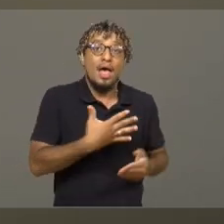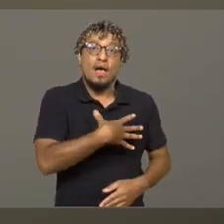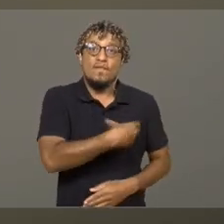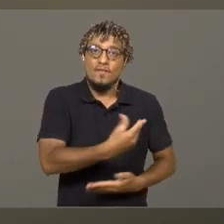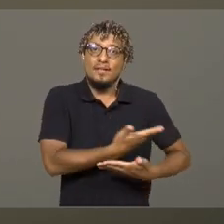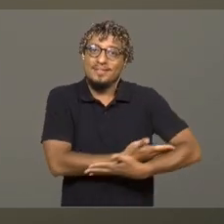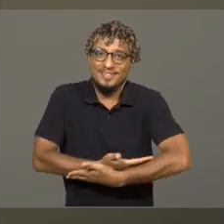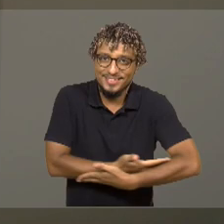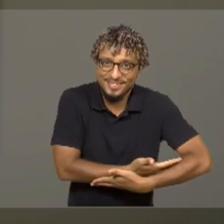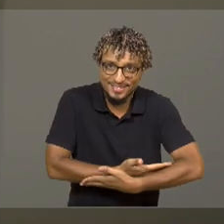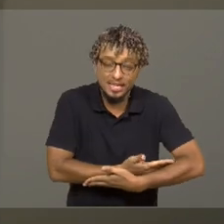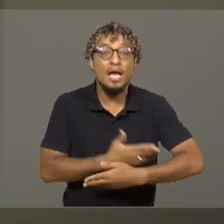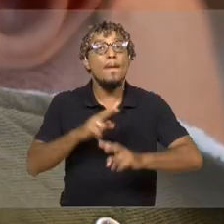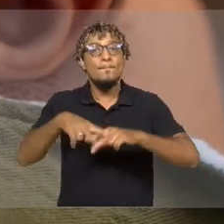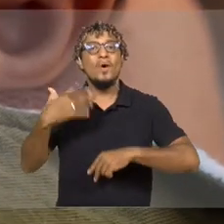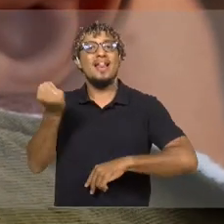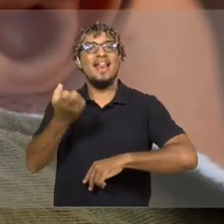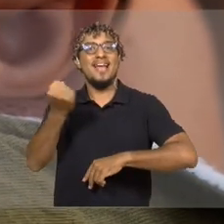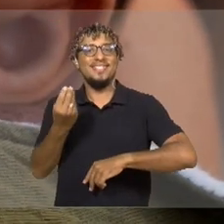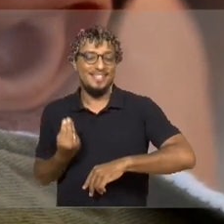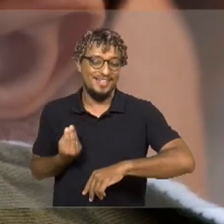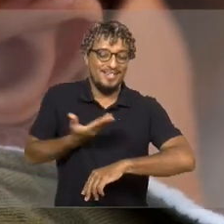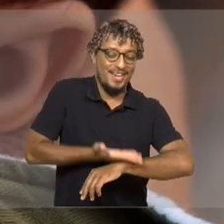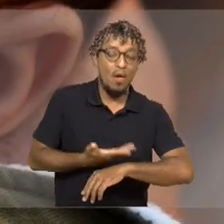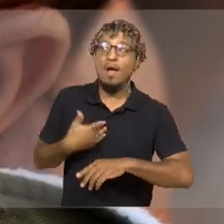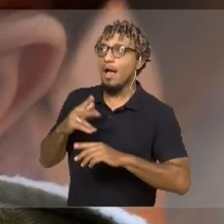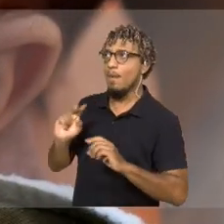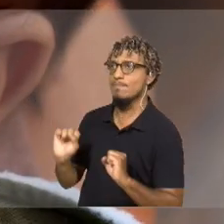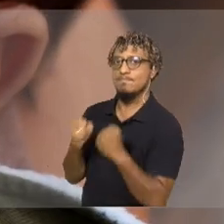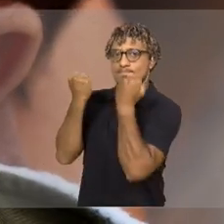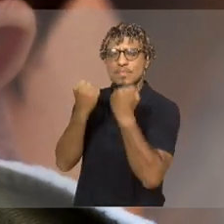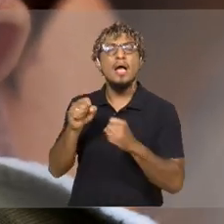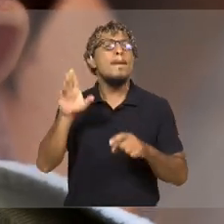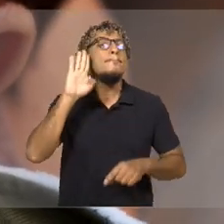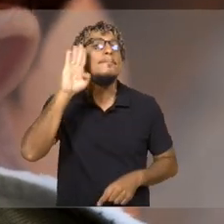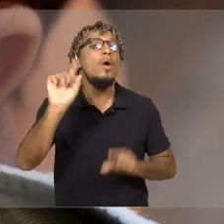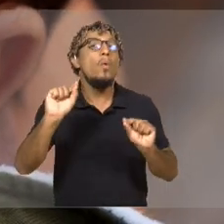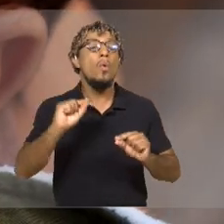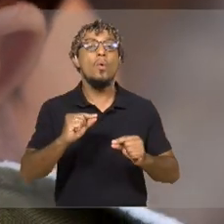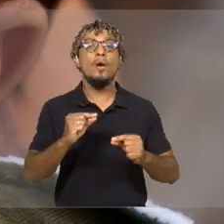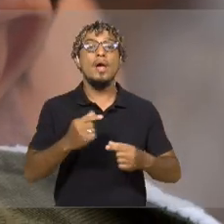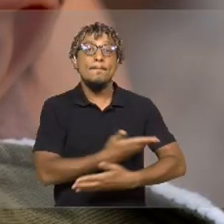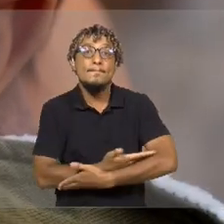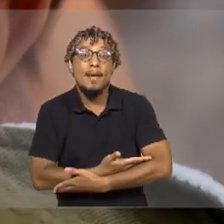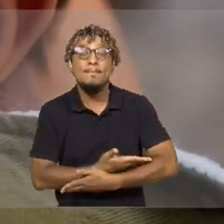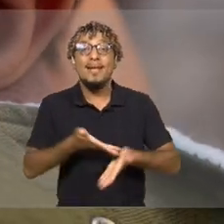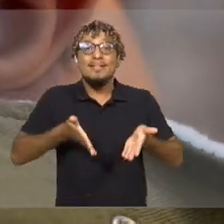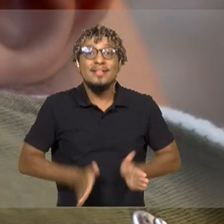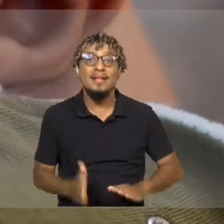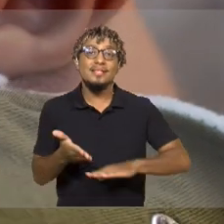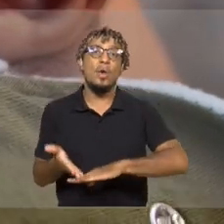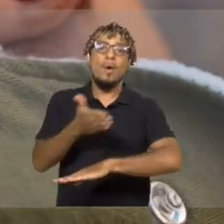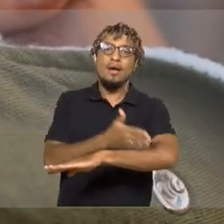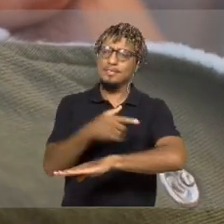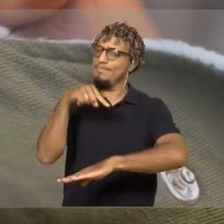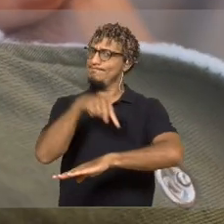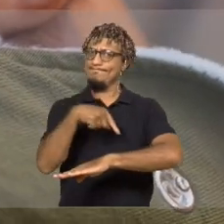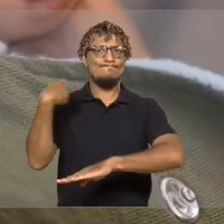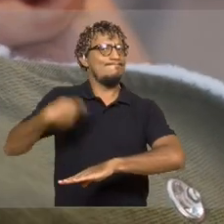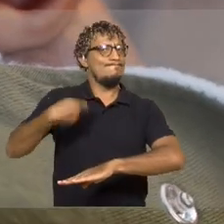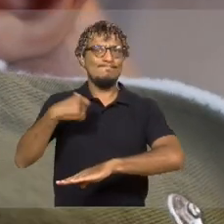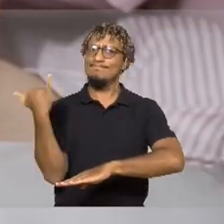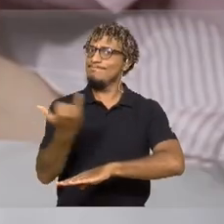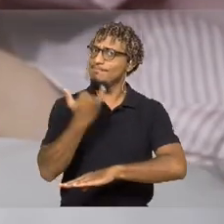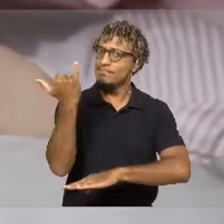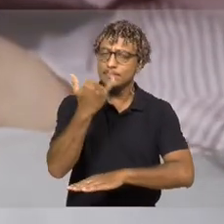para esse bebê, principalmente para aqueles bebês que são mais prematuros, que são mais frágeis. Esse leite é fundamental para eles. E vocês dependem